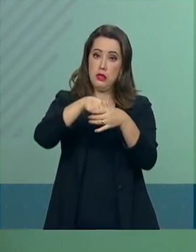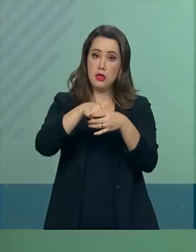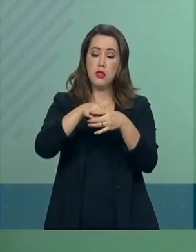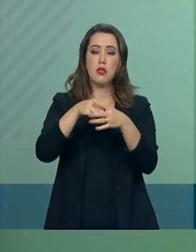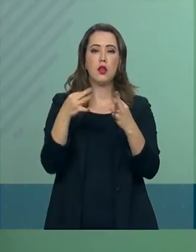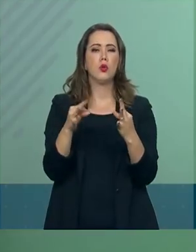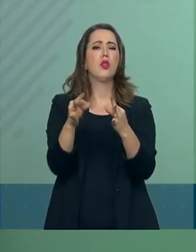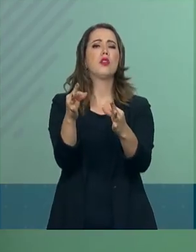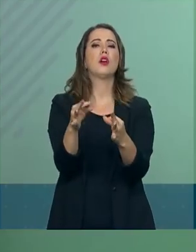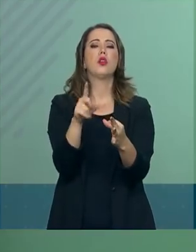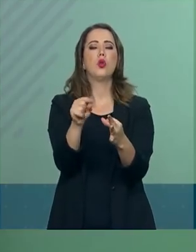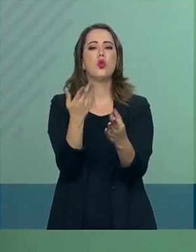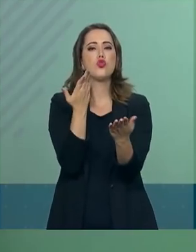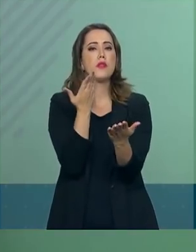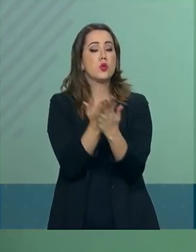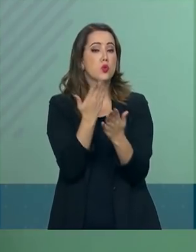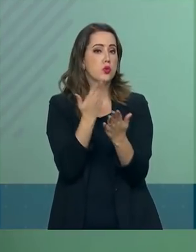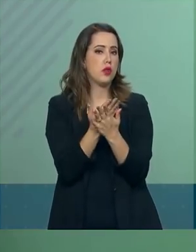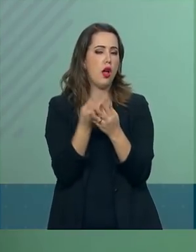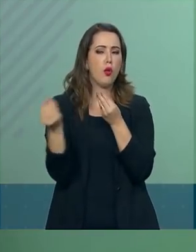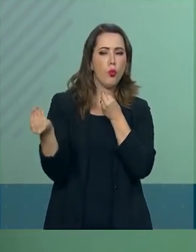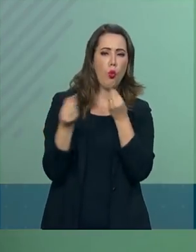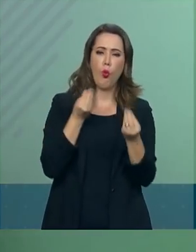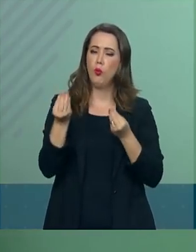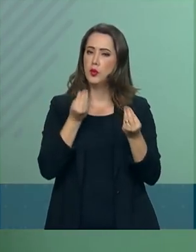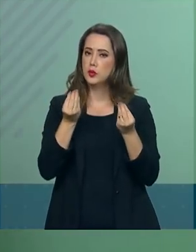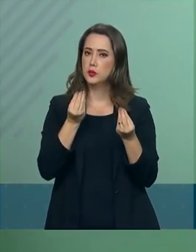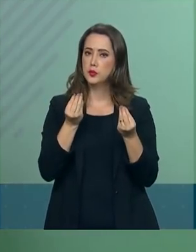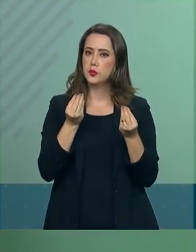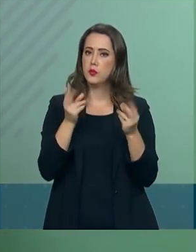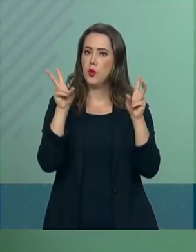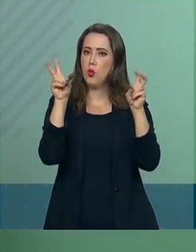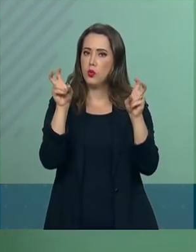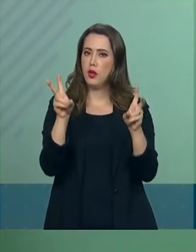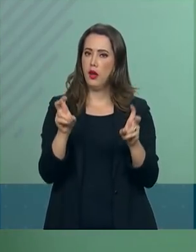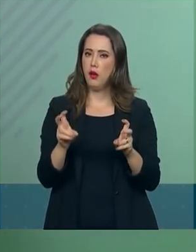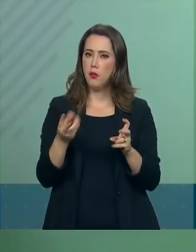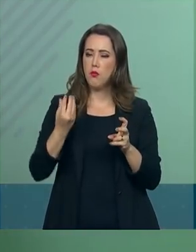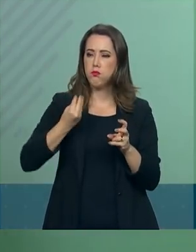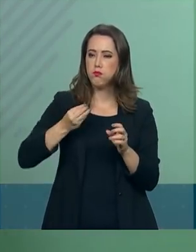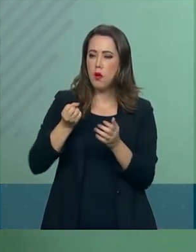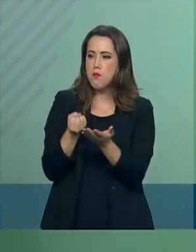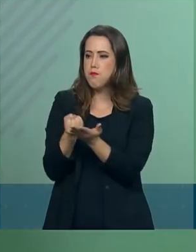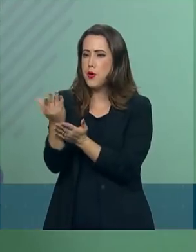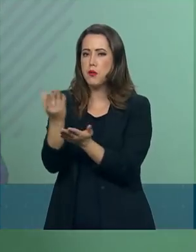feito um estudo da segmentação para tratar os conteúdos.